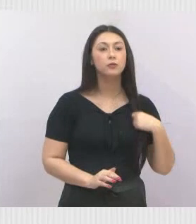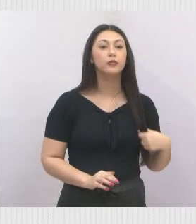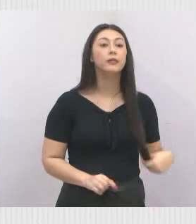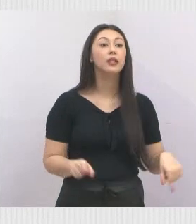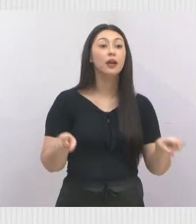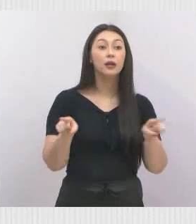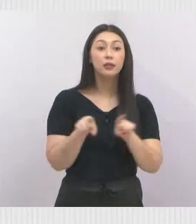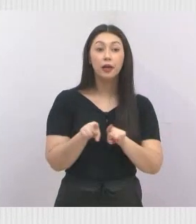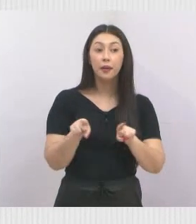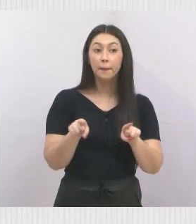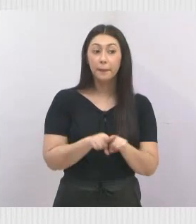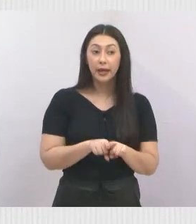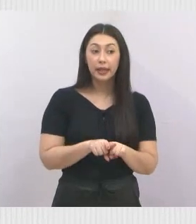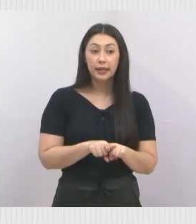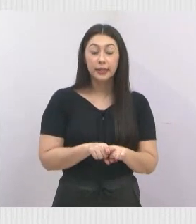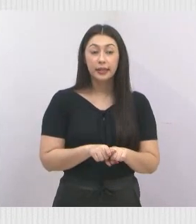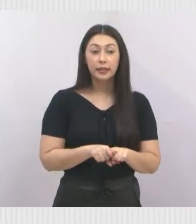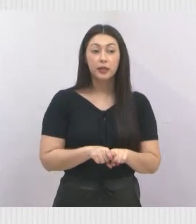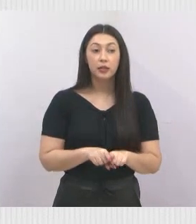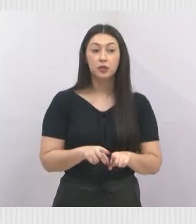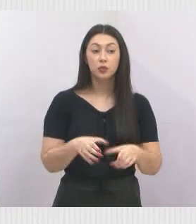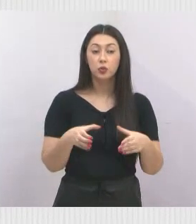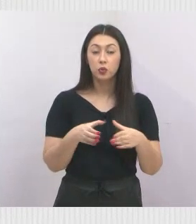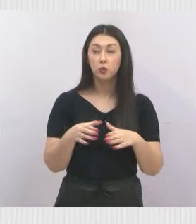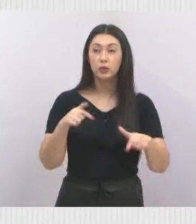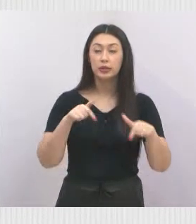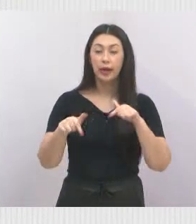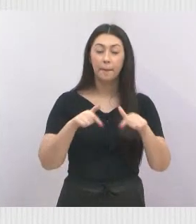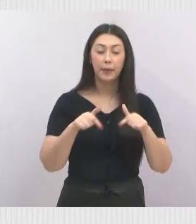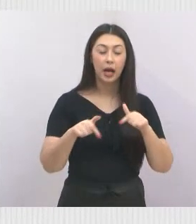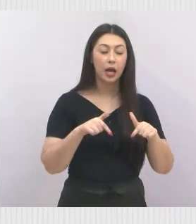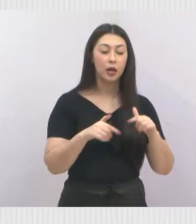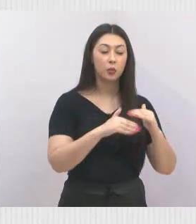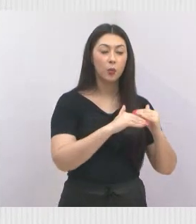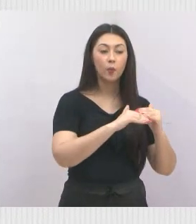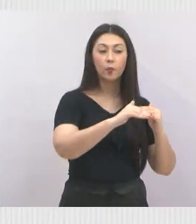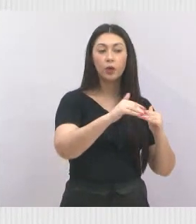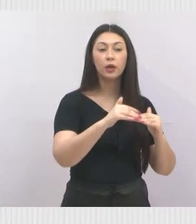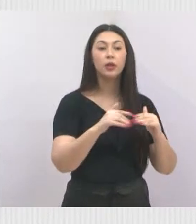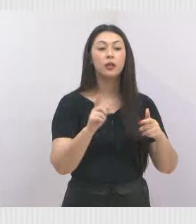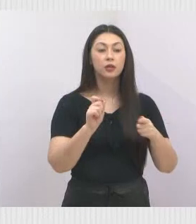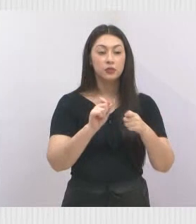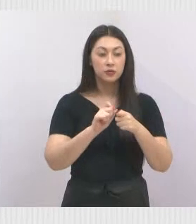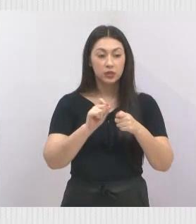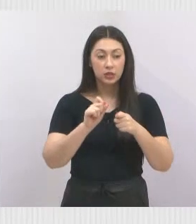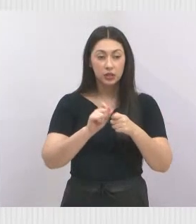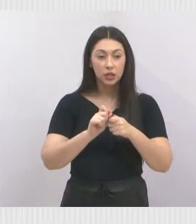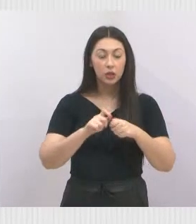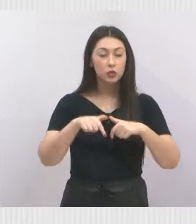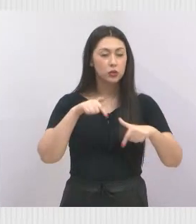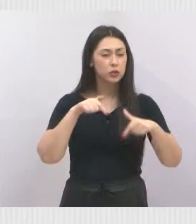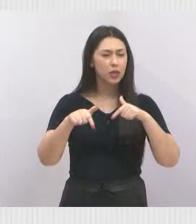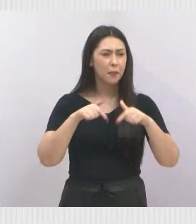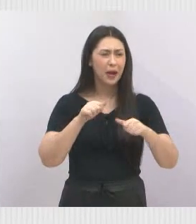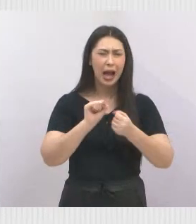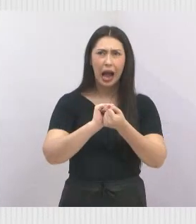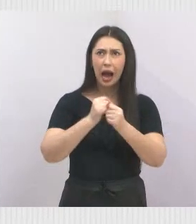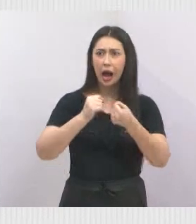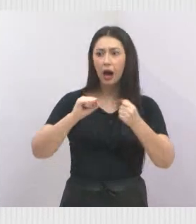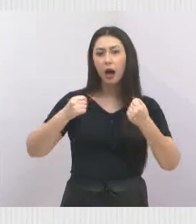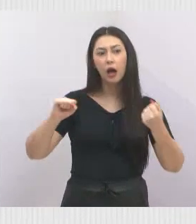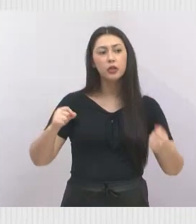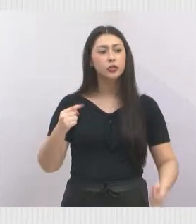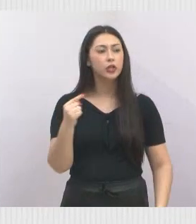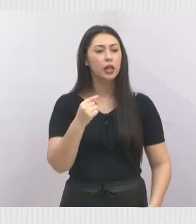Também o pessoal de guias, bueiros, eles fizeram um trabalho gigante ali